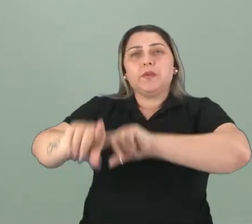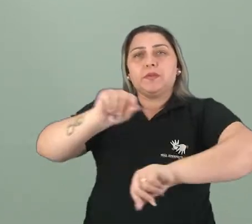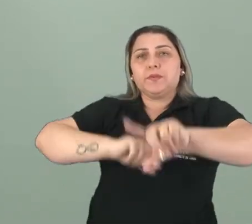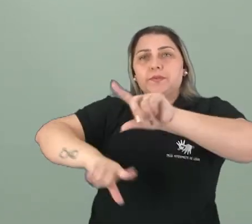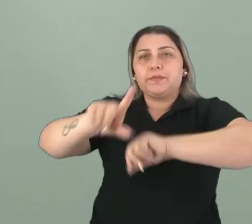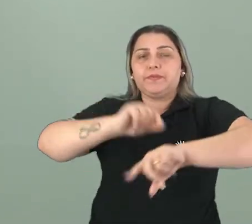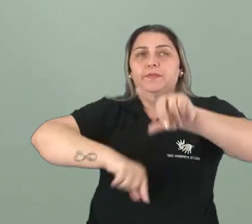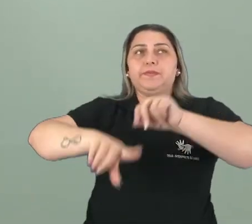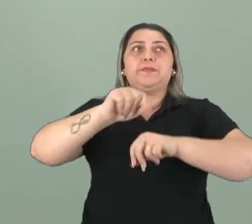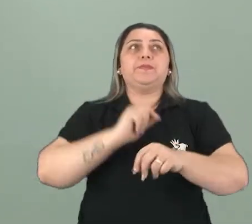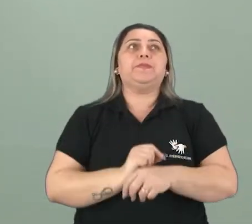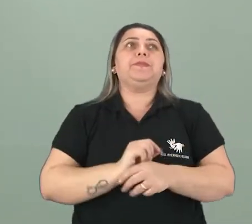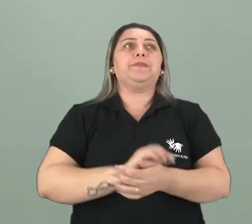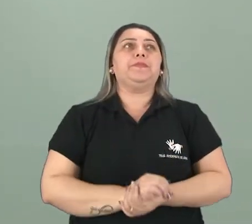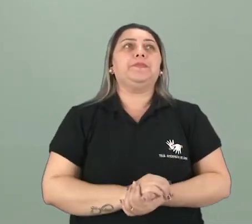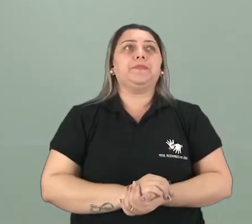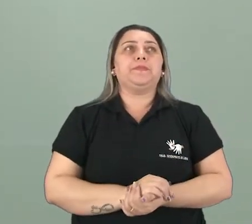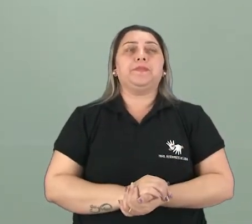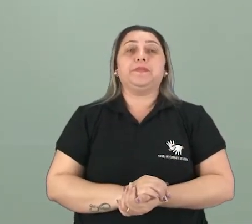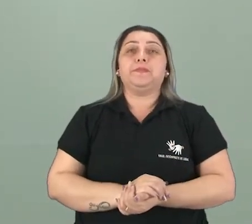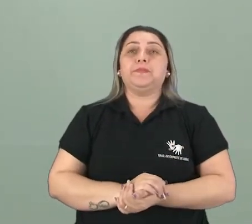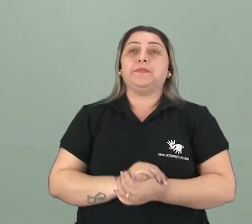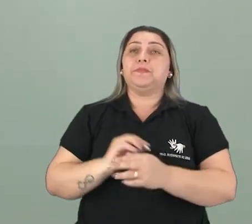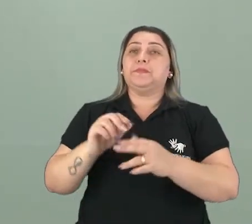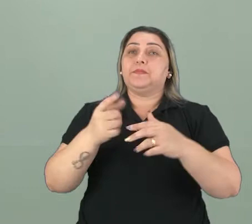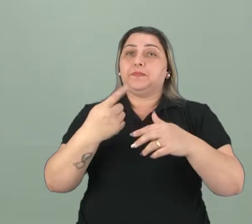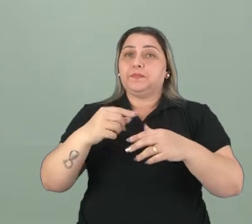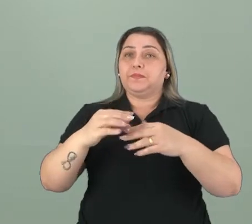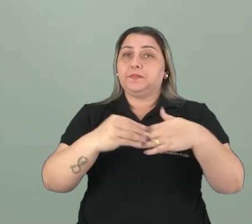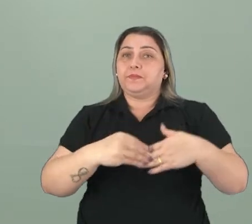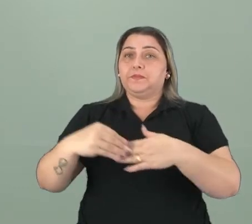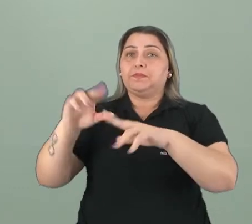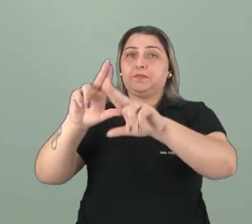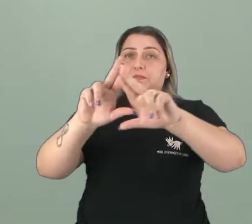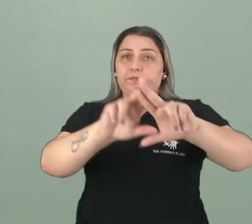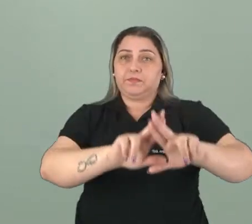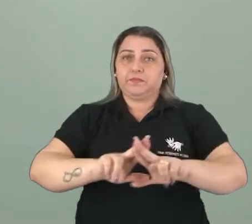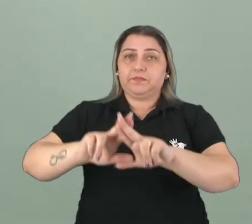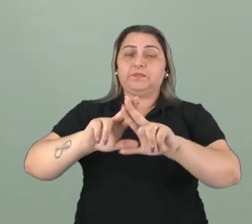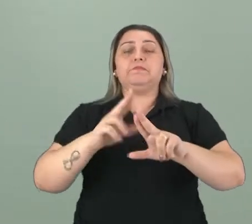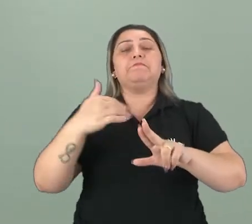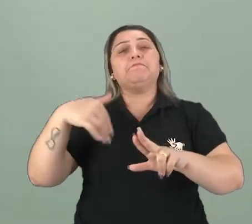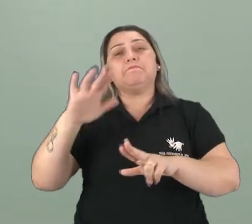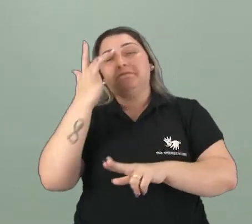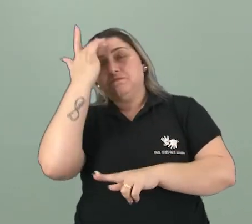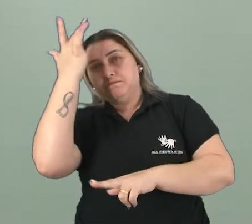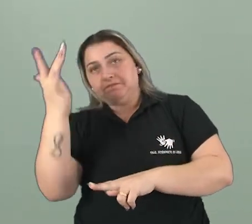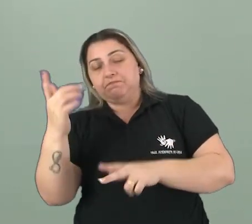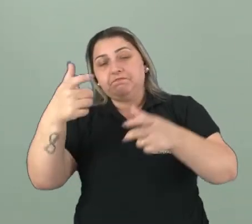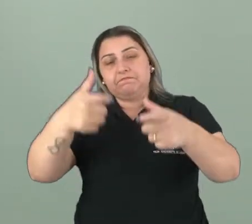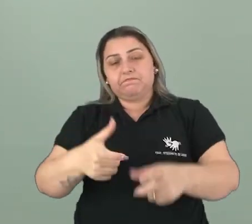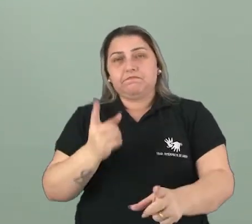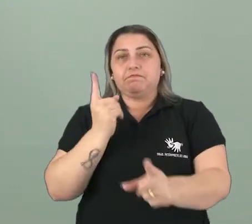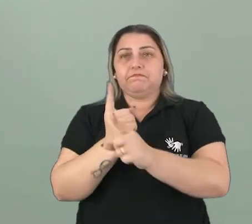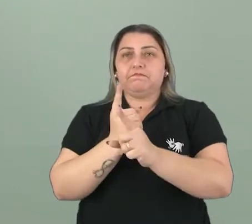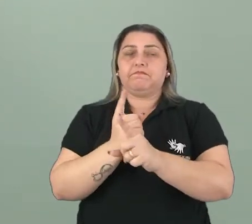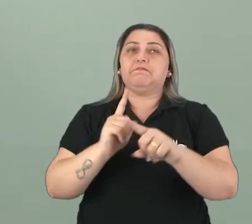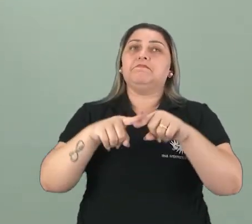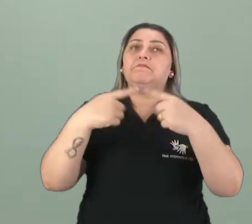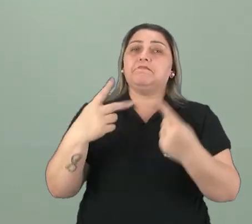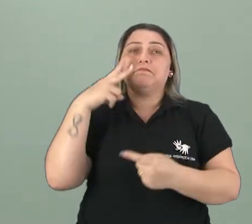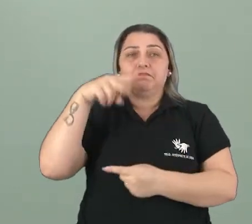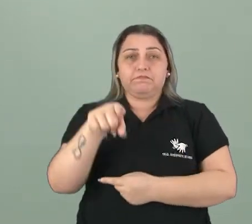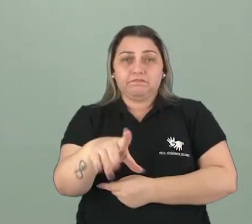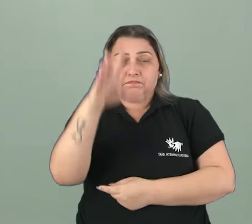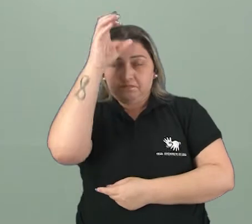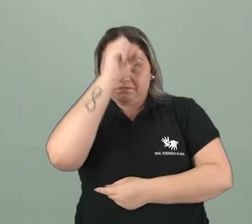o lixo para eles... Levar para o local de reciclagem, eles vão ter mais facilidade de localizar. Mas para ver se